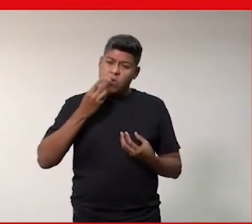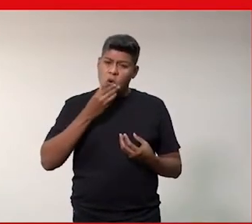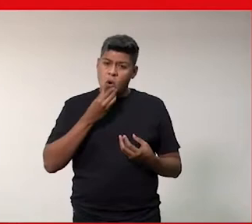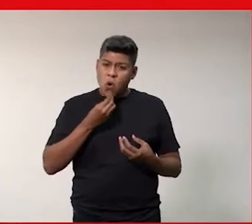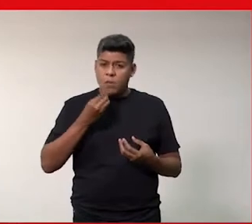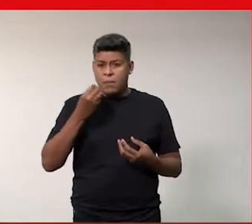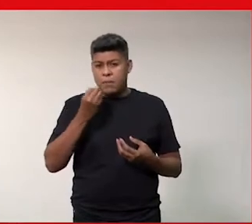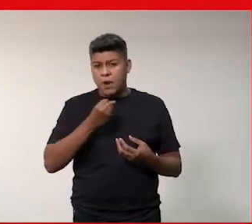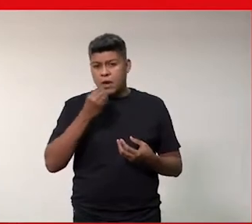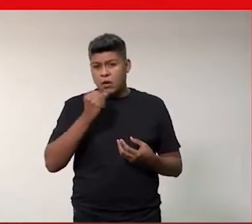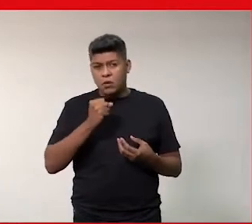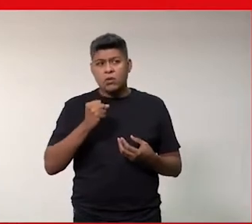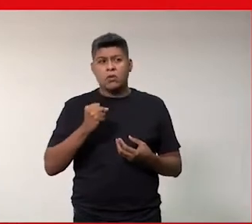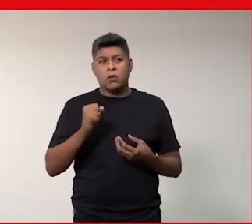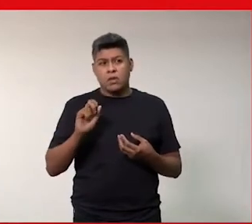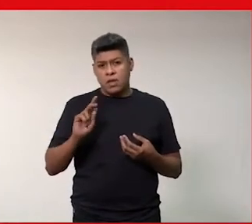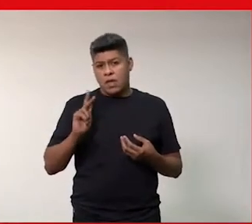brancos